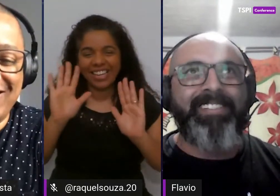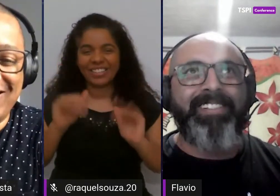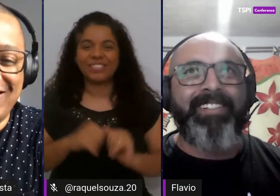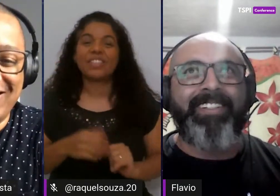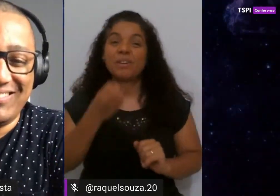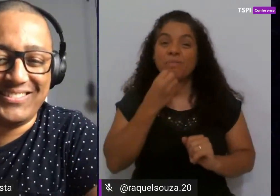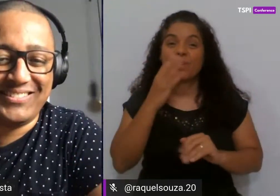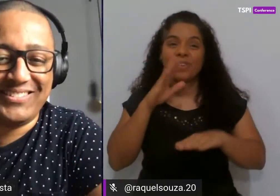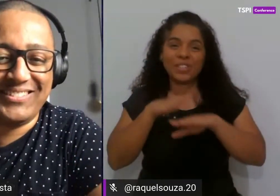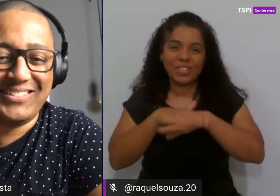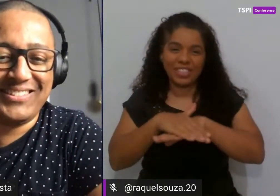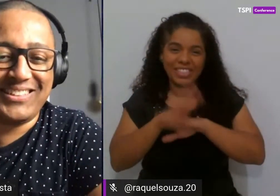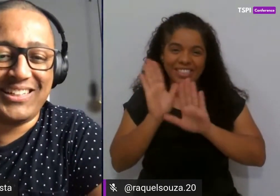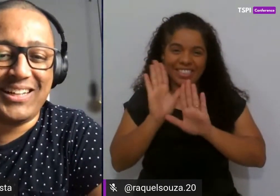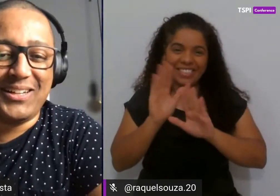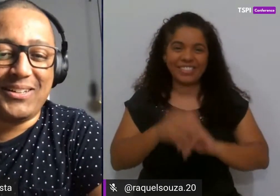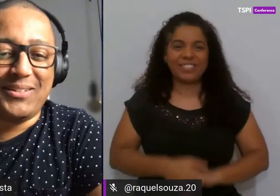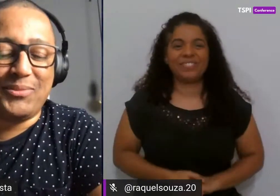noite tchau